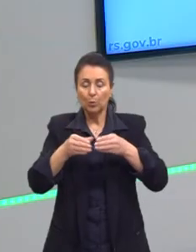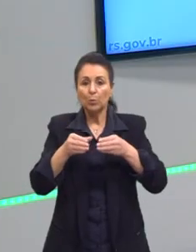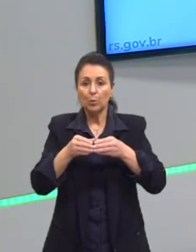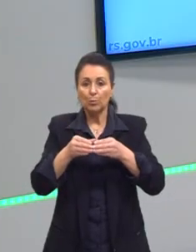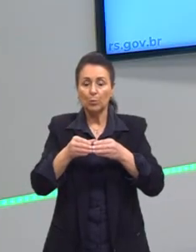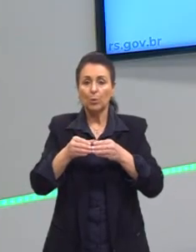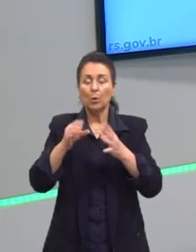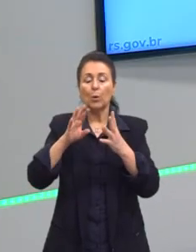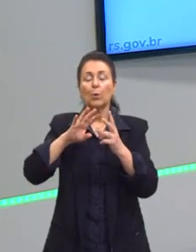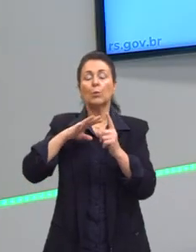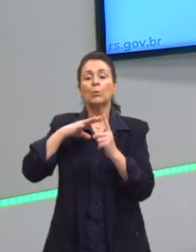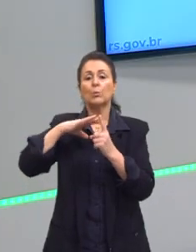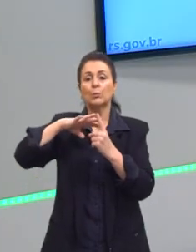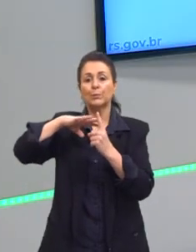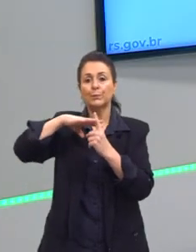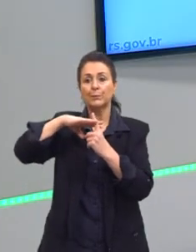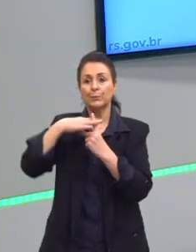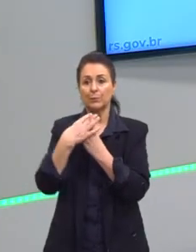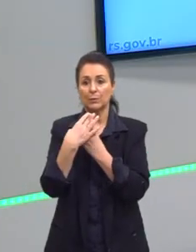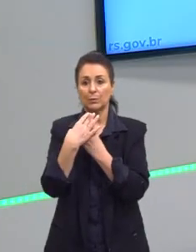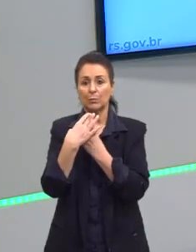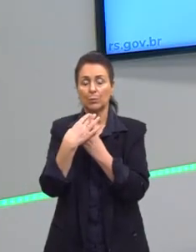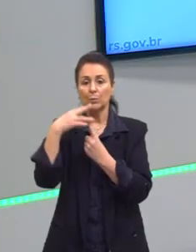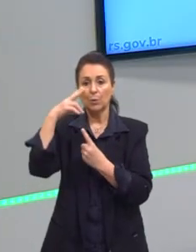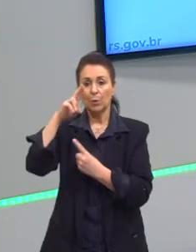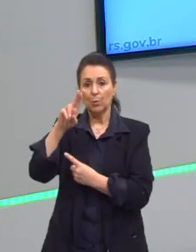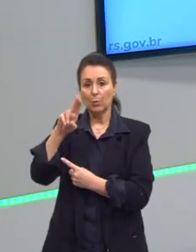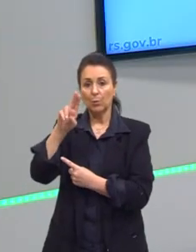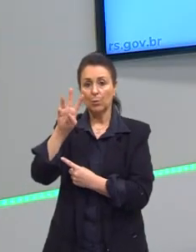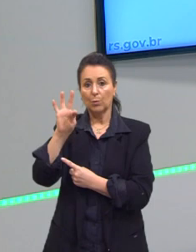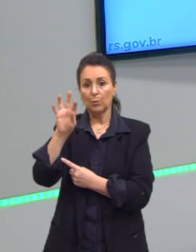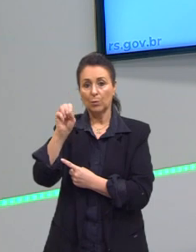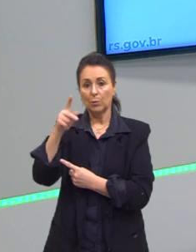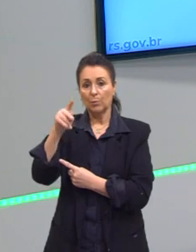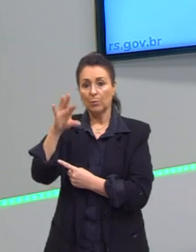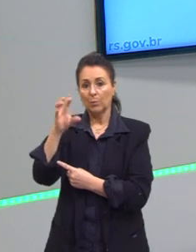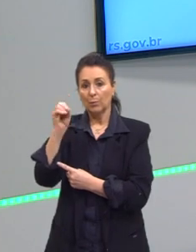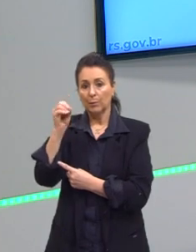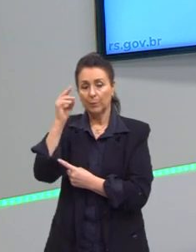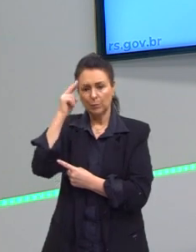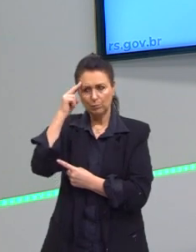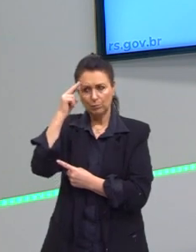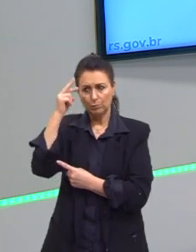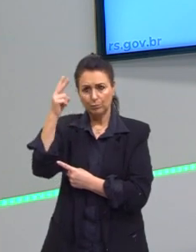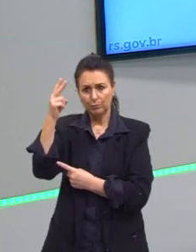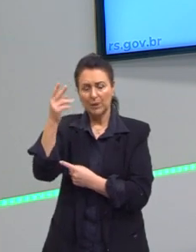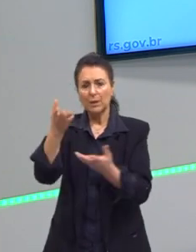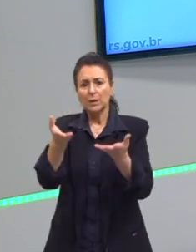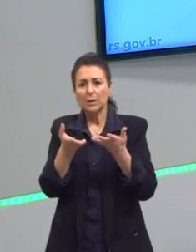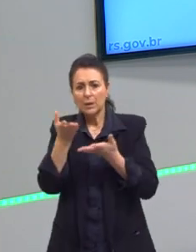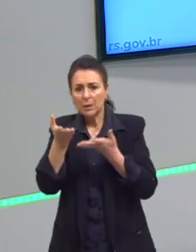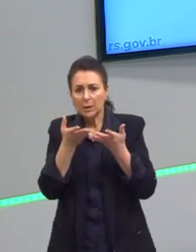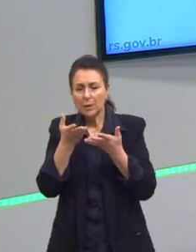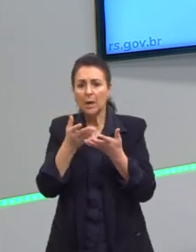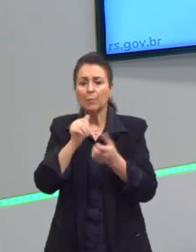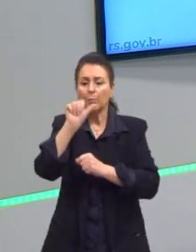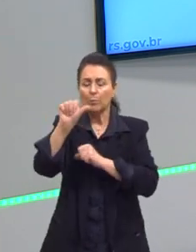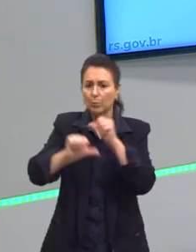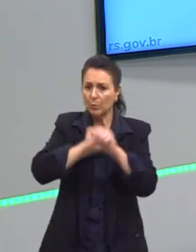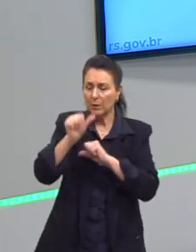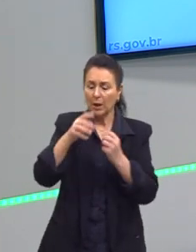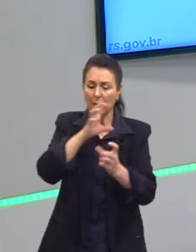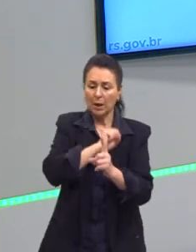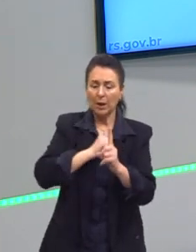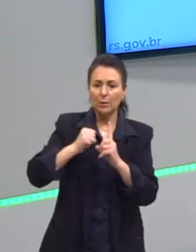cunhado pelo Marx. O socialismo utópico, eles pretendiam a reforma da sociedade, mas de uma